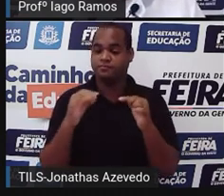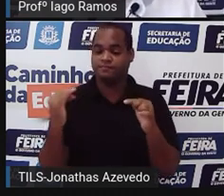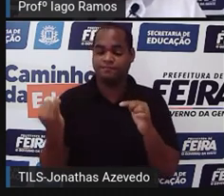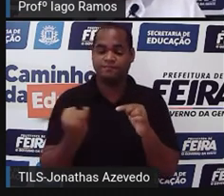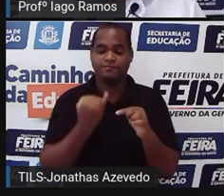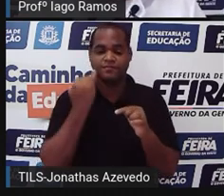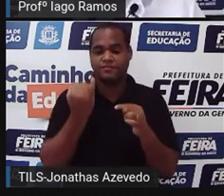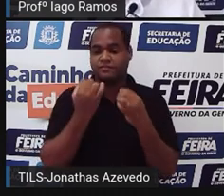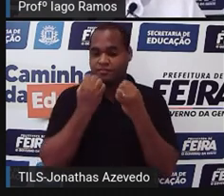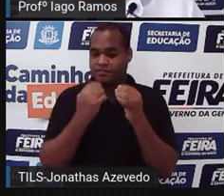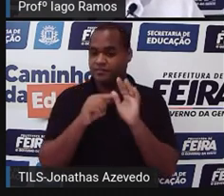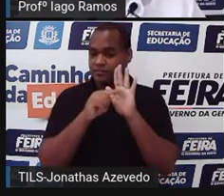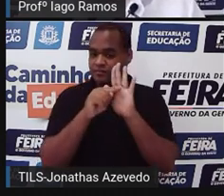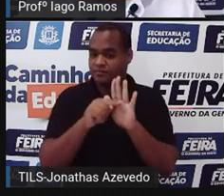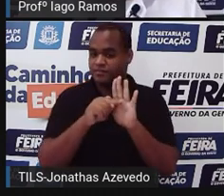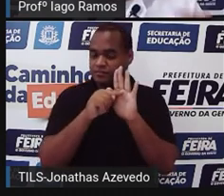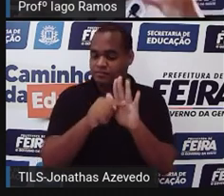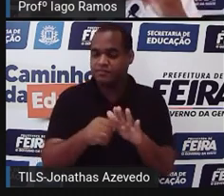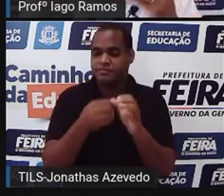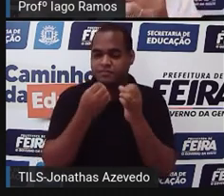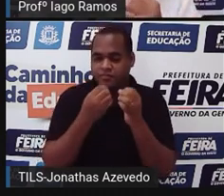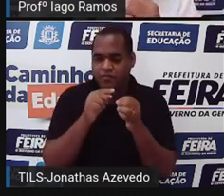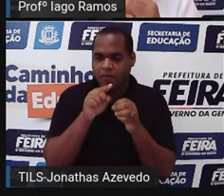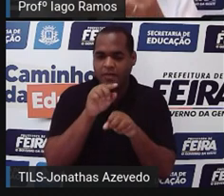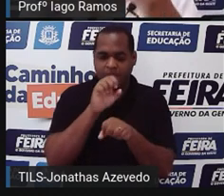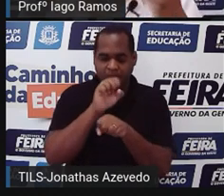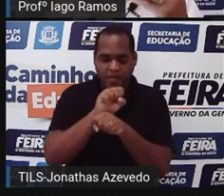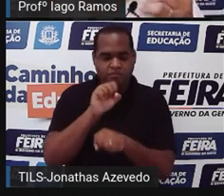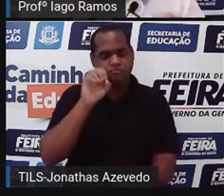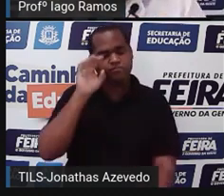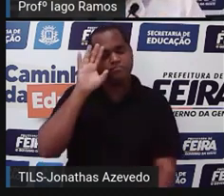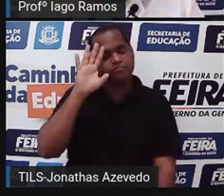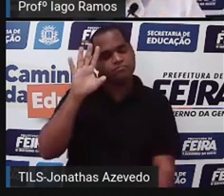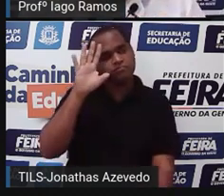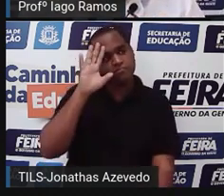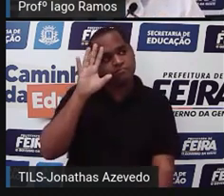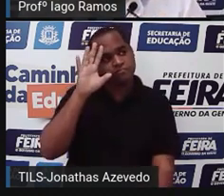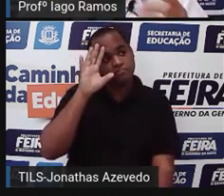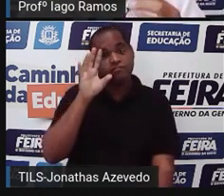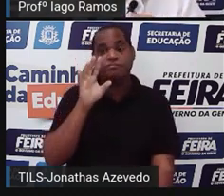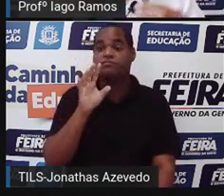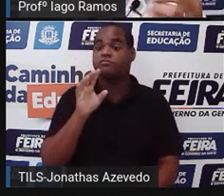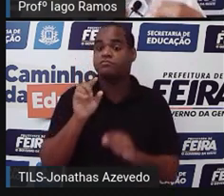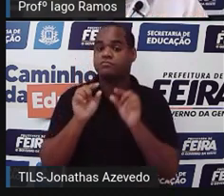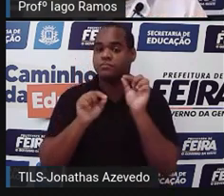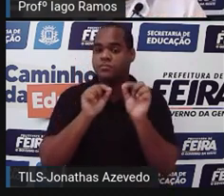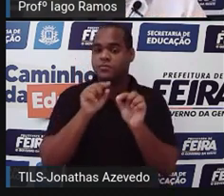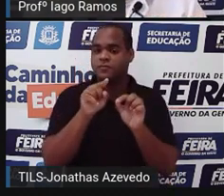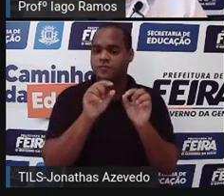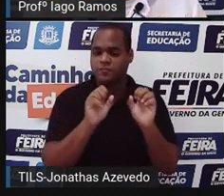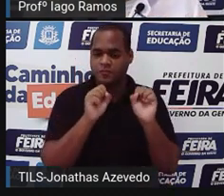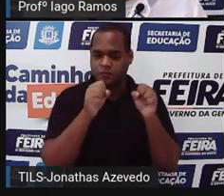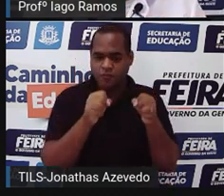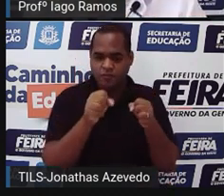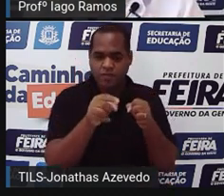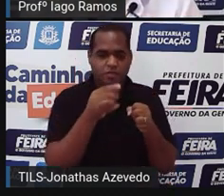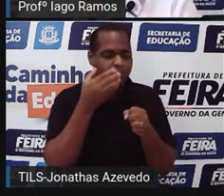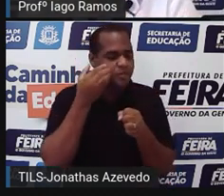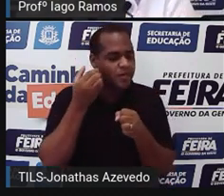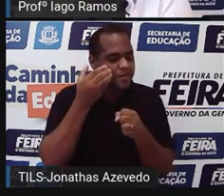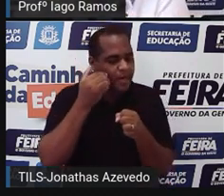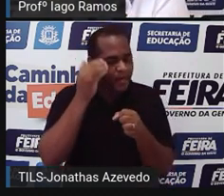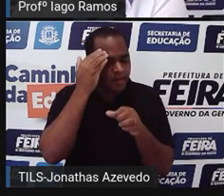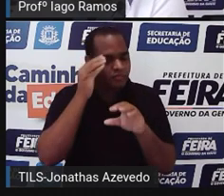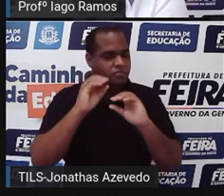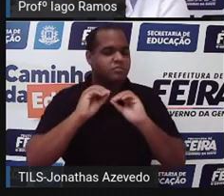importante, que é você parar um pouquinho e pensar o quanto você está entendendo do que você